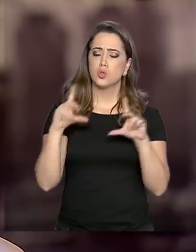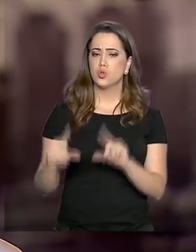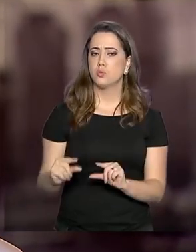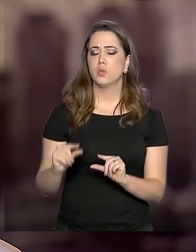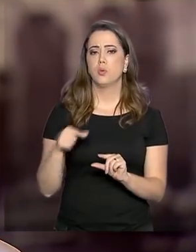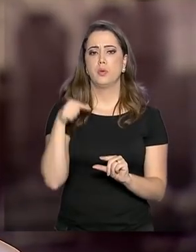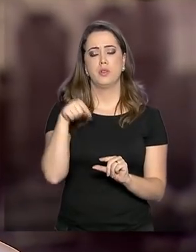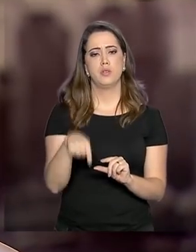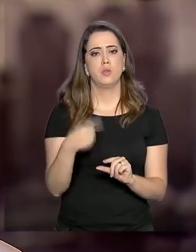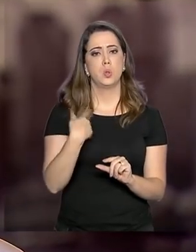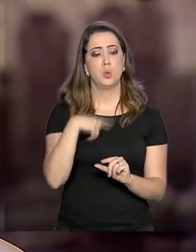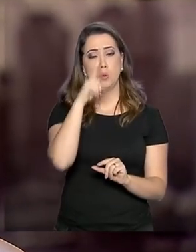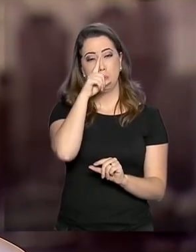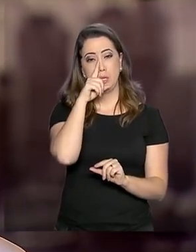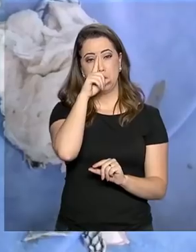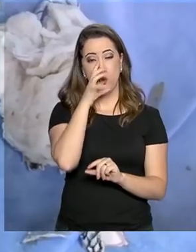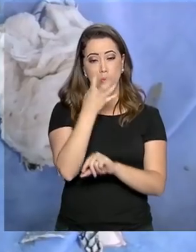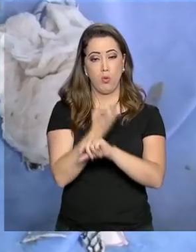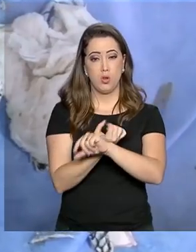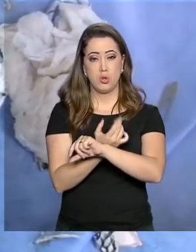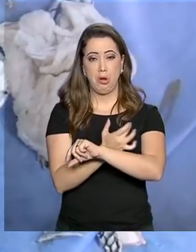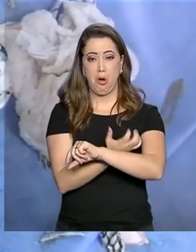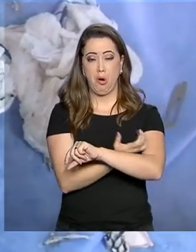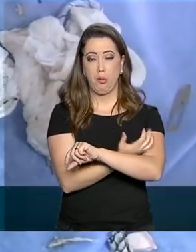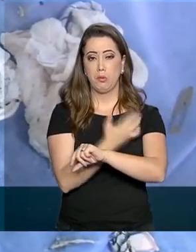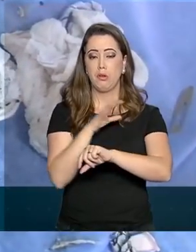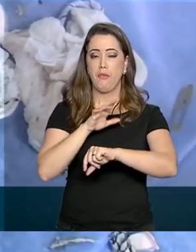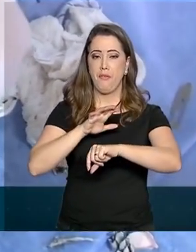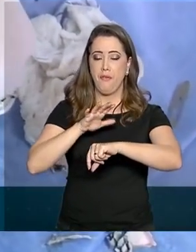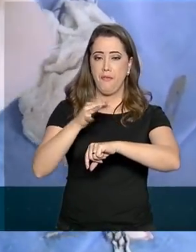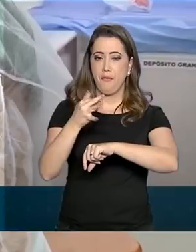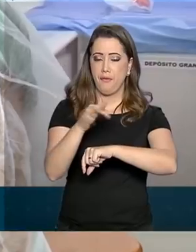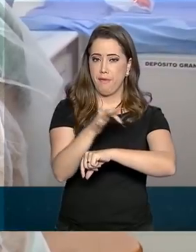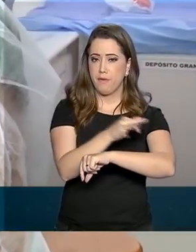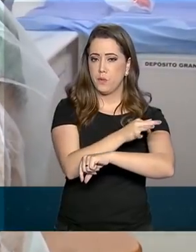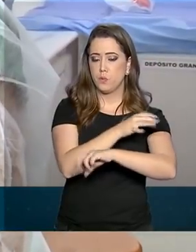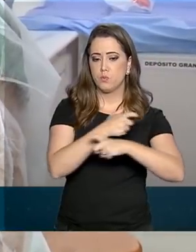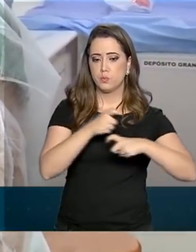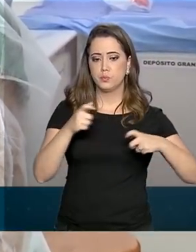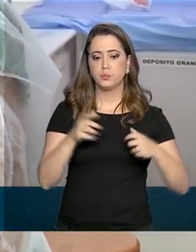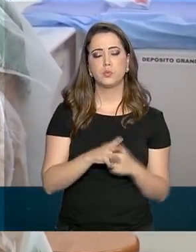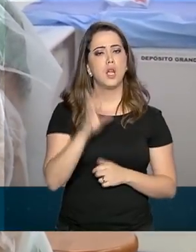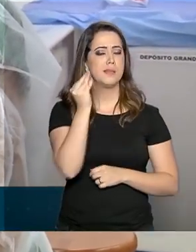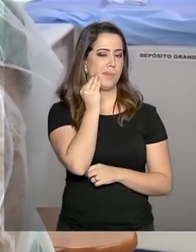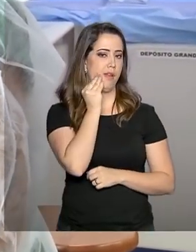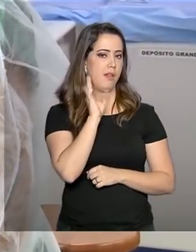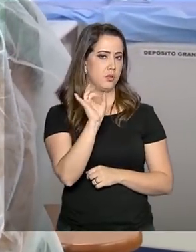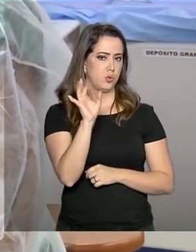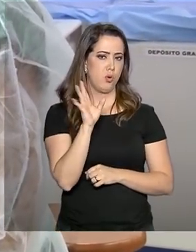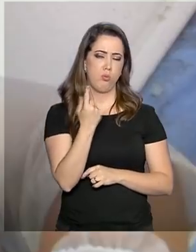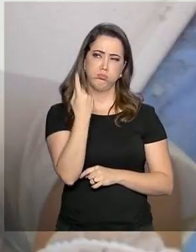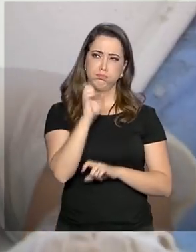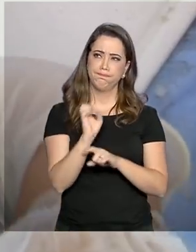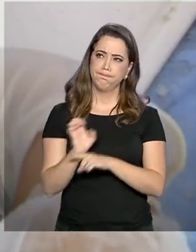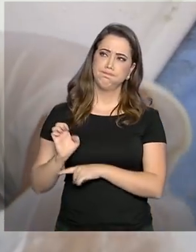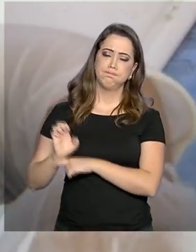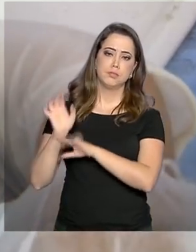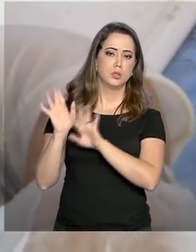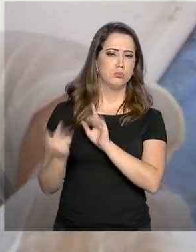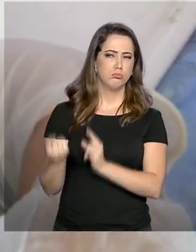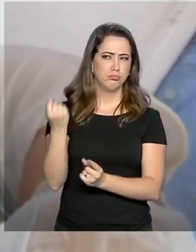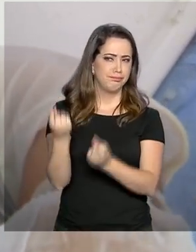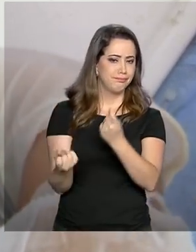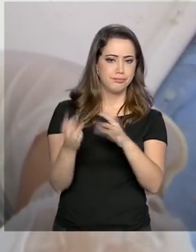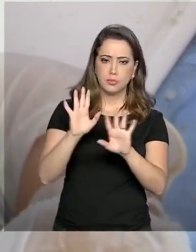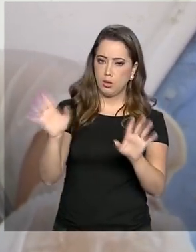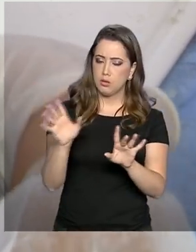tremenda no risco de infecção. O procedimento ainda é experimental e só é usado em alguns estados. Só depois que